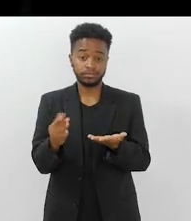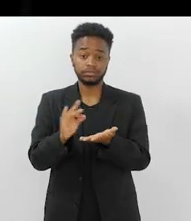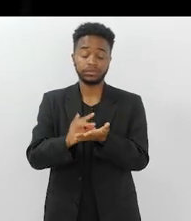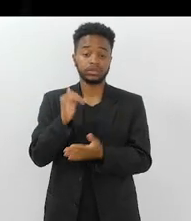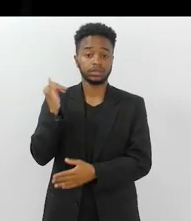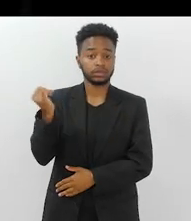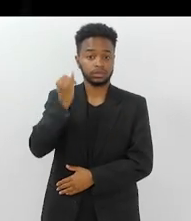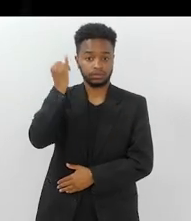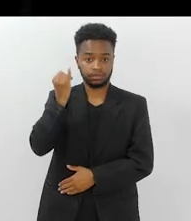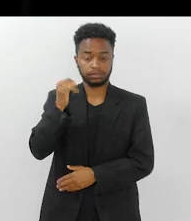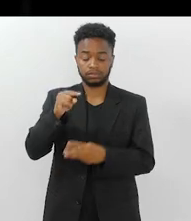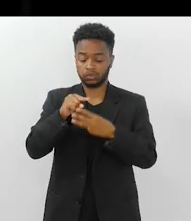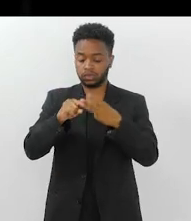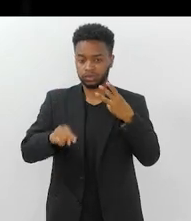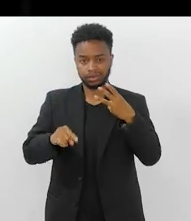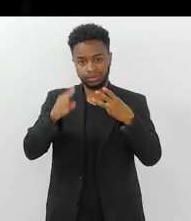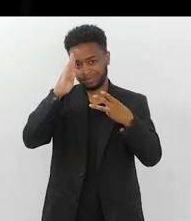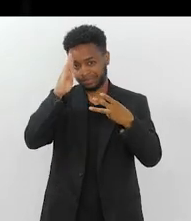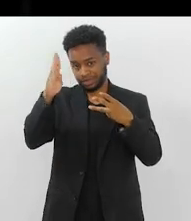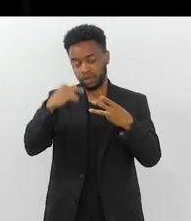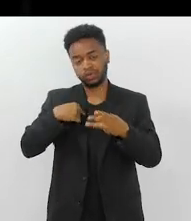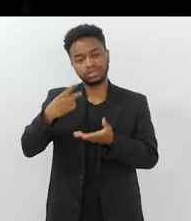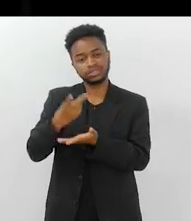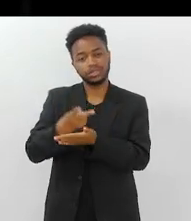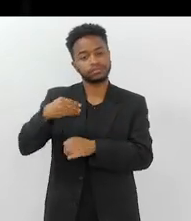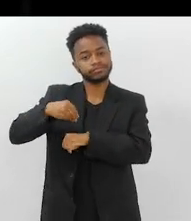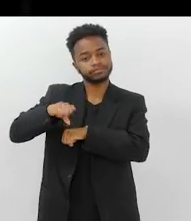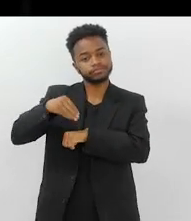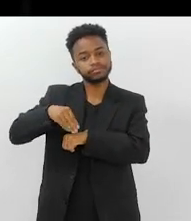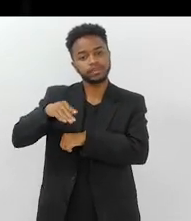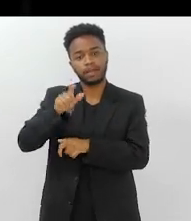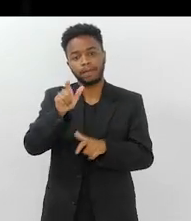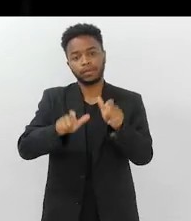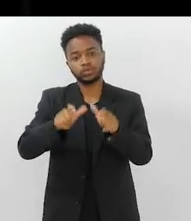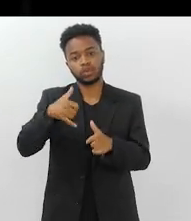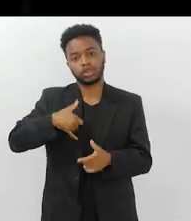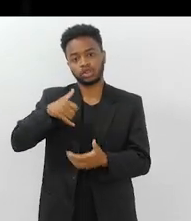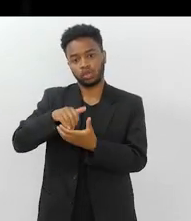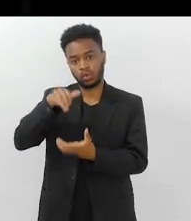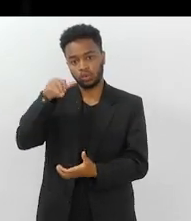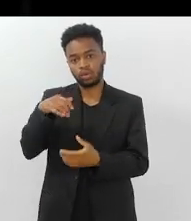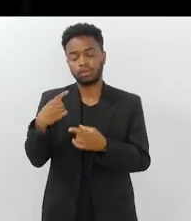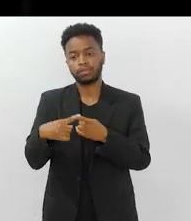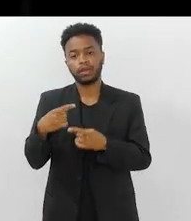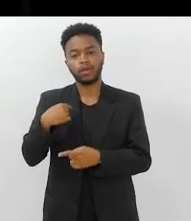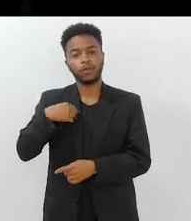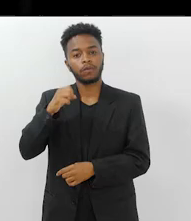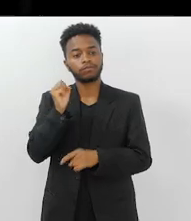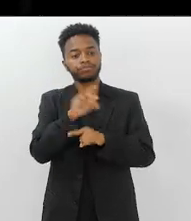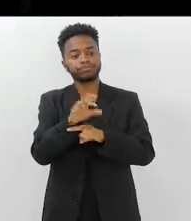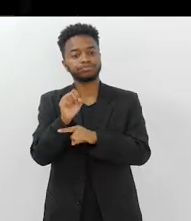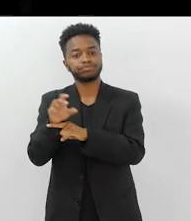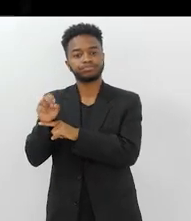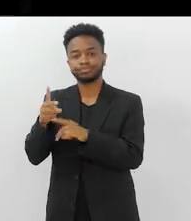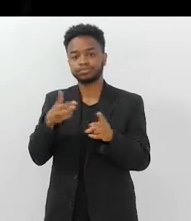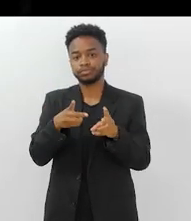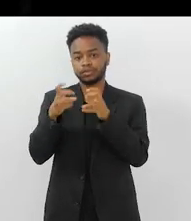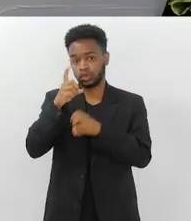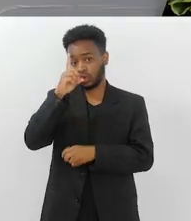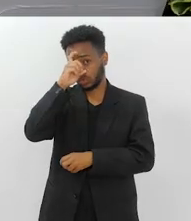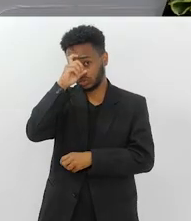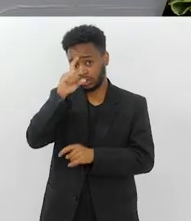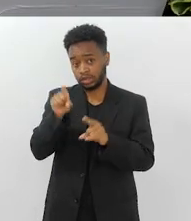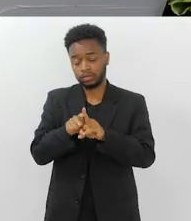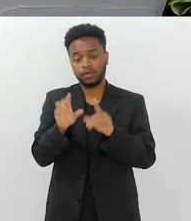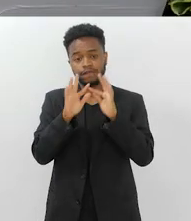importante essa tríade aí que eu sempre levo no consultório, né, para os idosos que eu vejo nos hospitais da rede